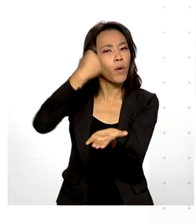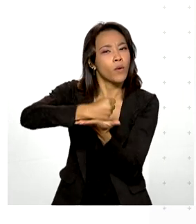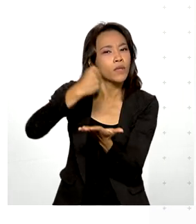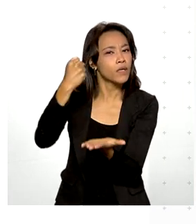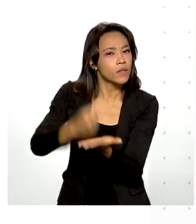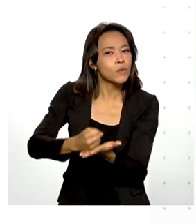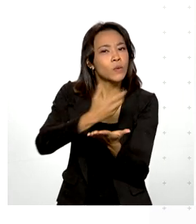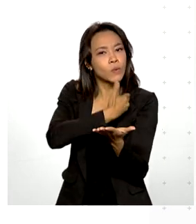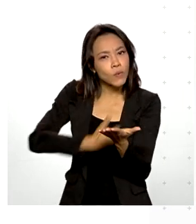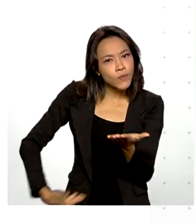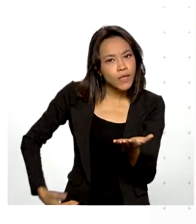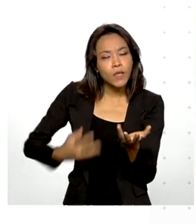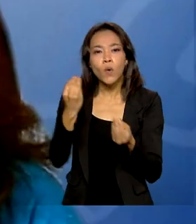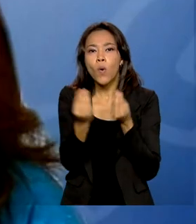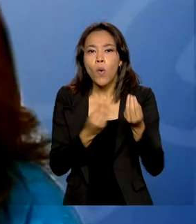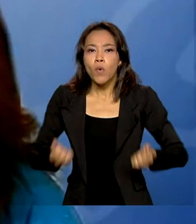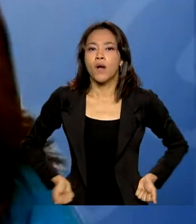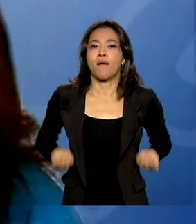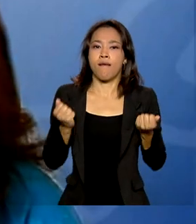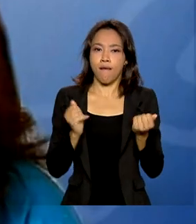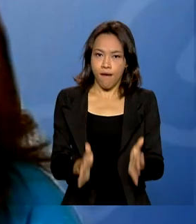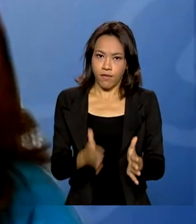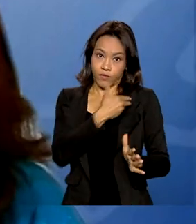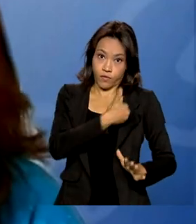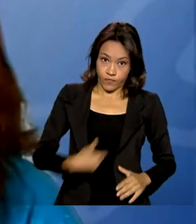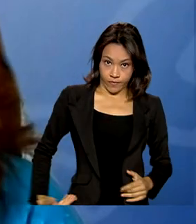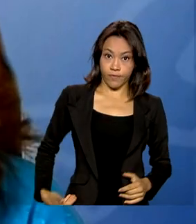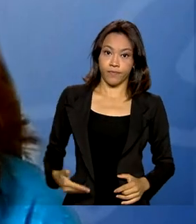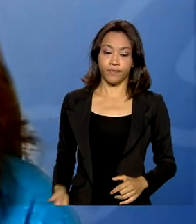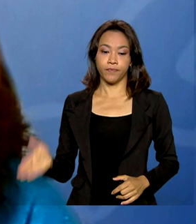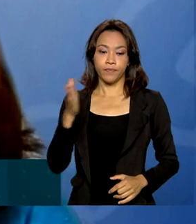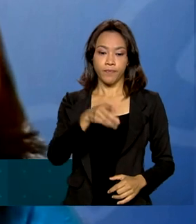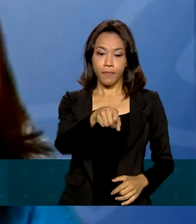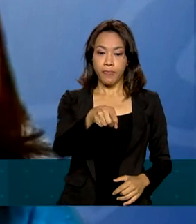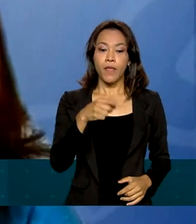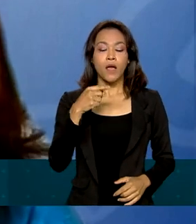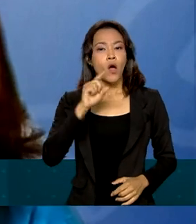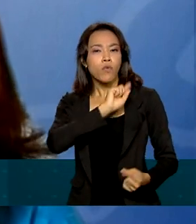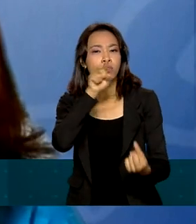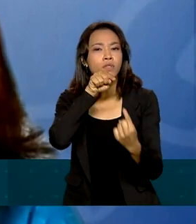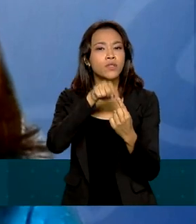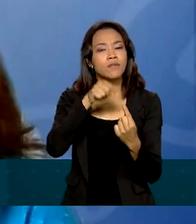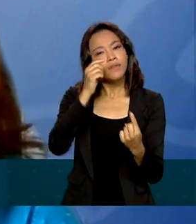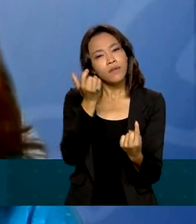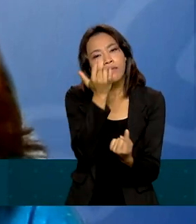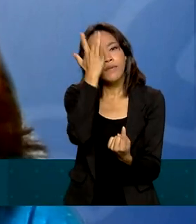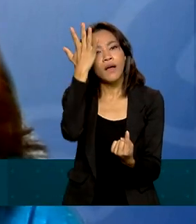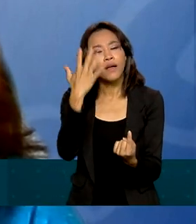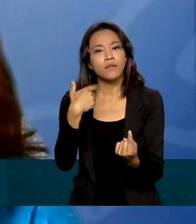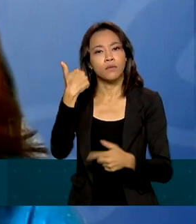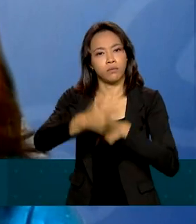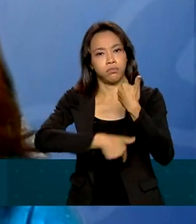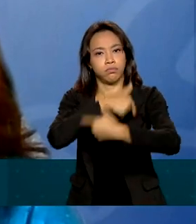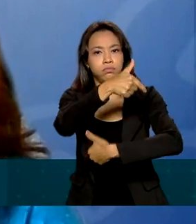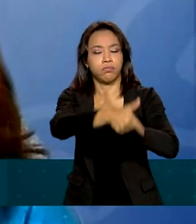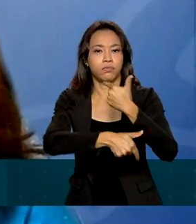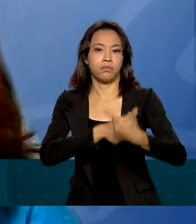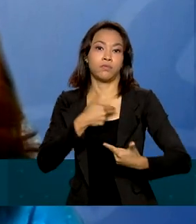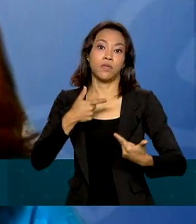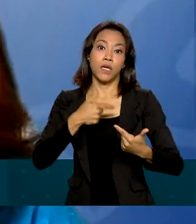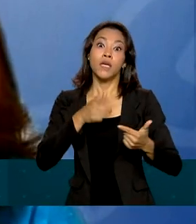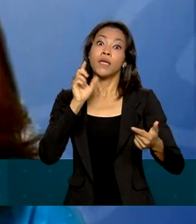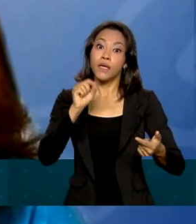e dos gastos da União. A nossa ideia é facilitar o trabalho. É fazer com que os processos